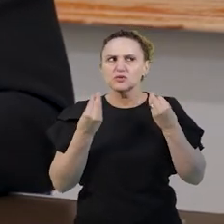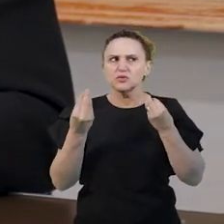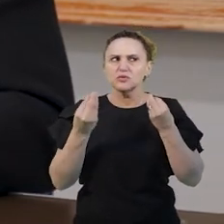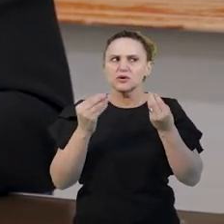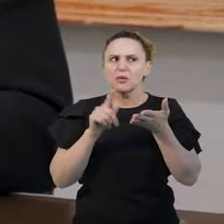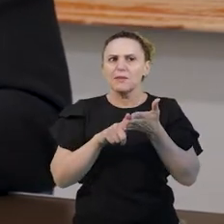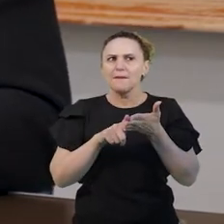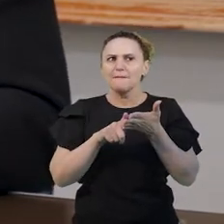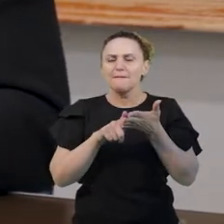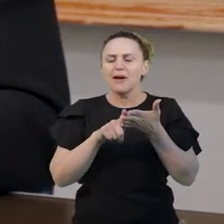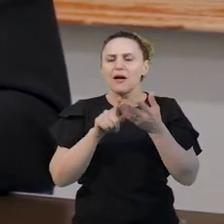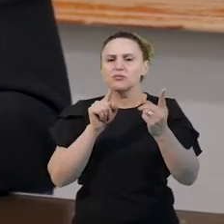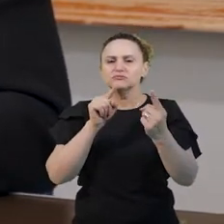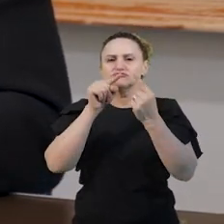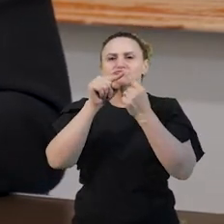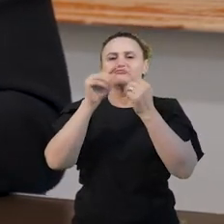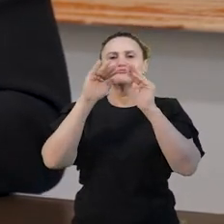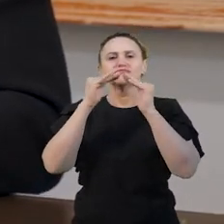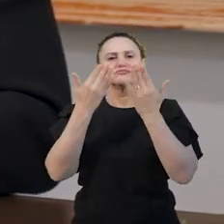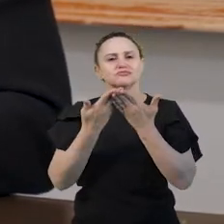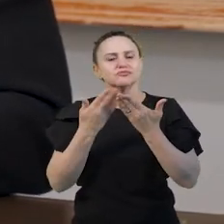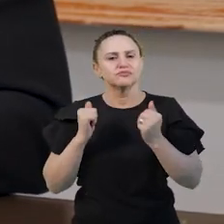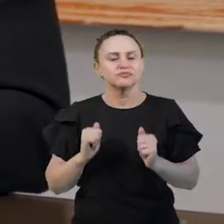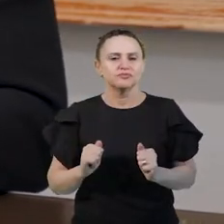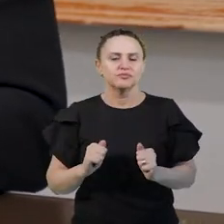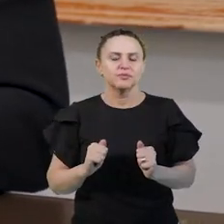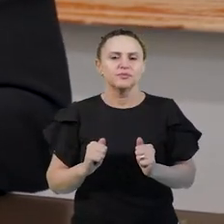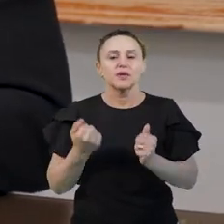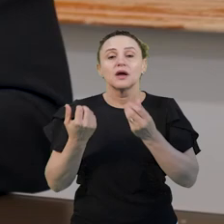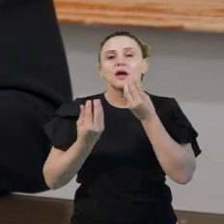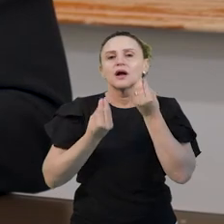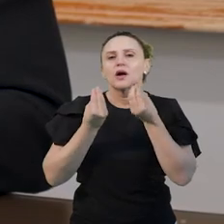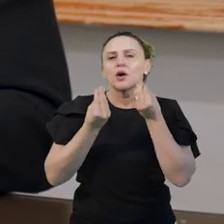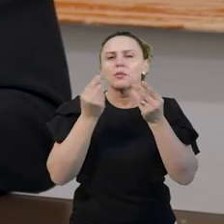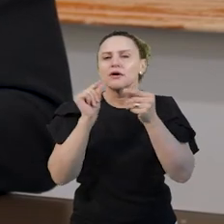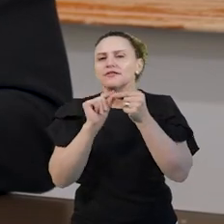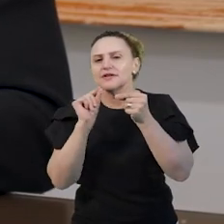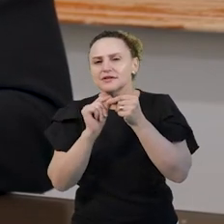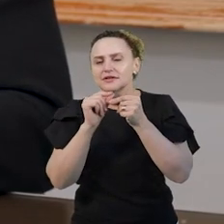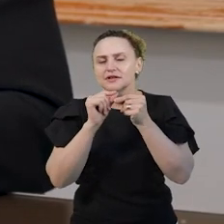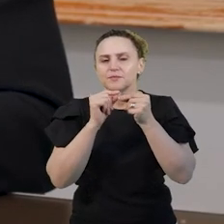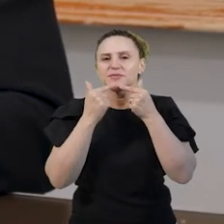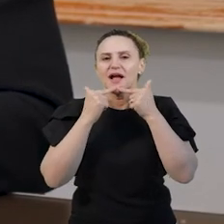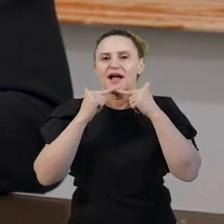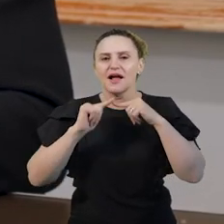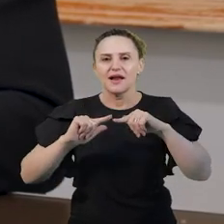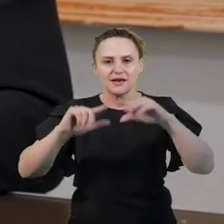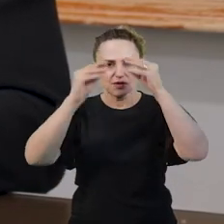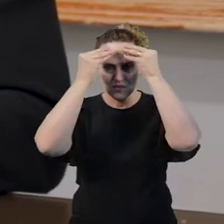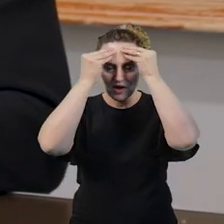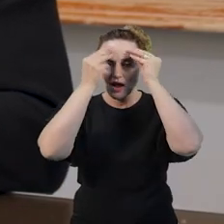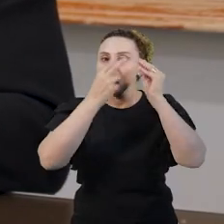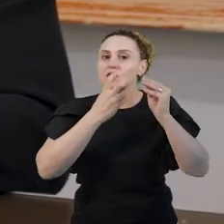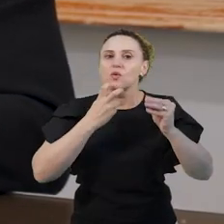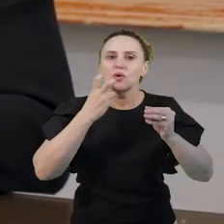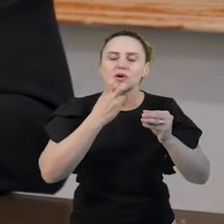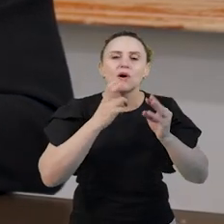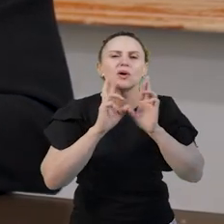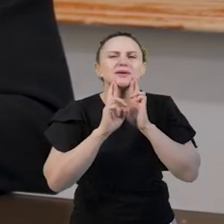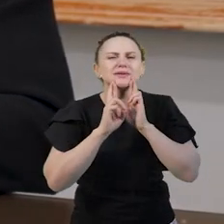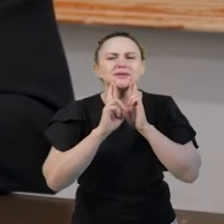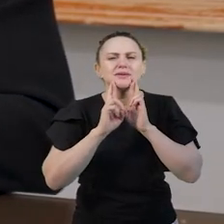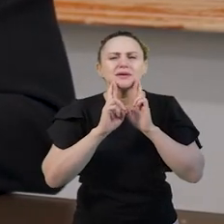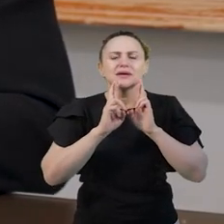escola? O papel da escola seria promover a linguagem oral das crianças, respeitando